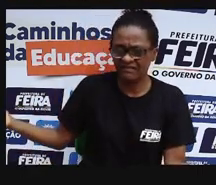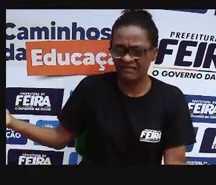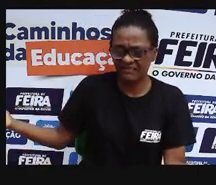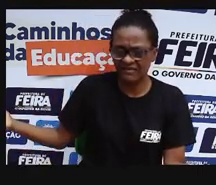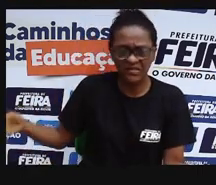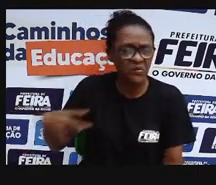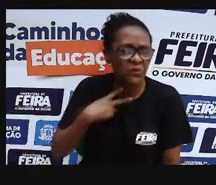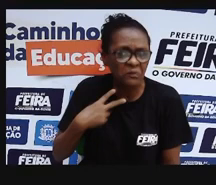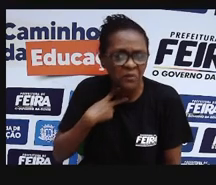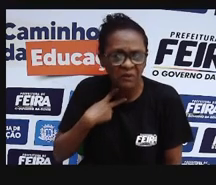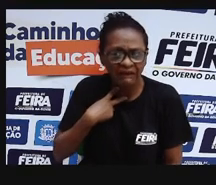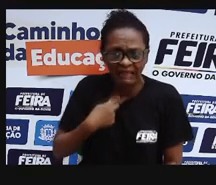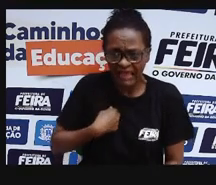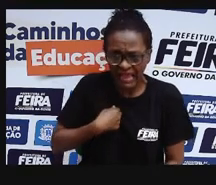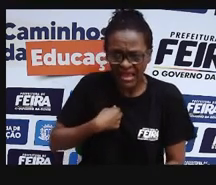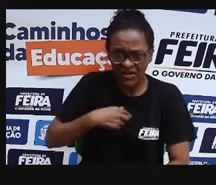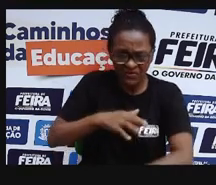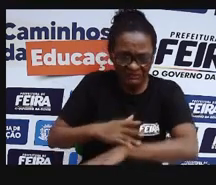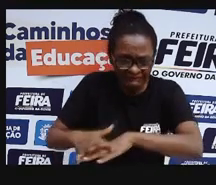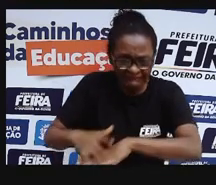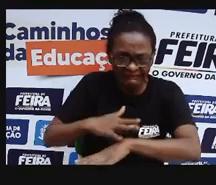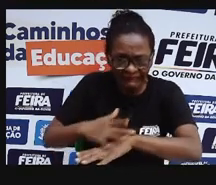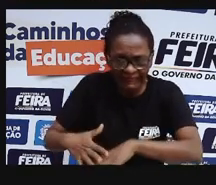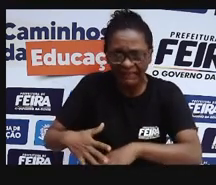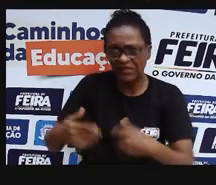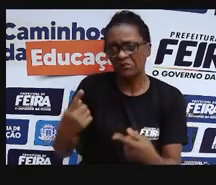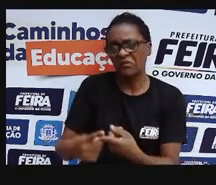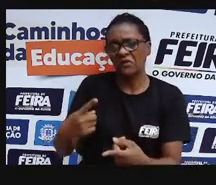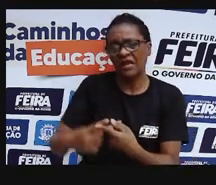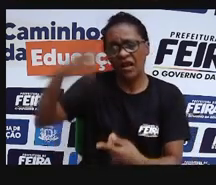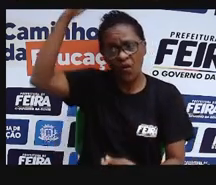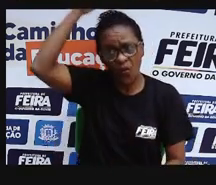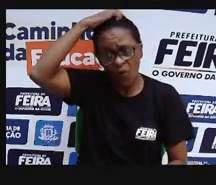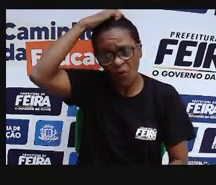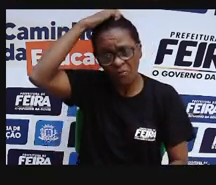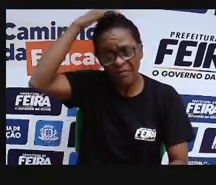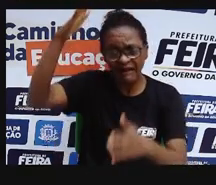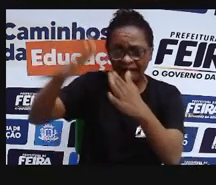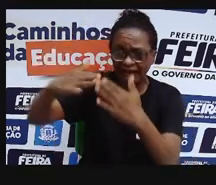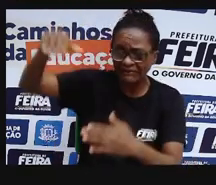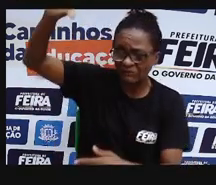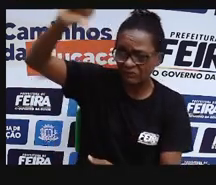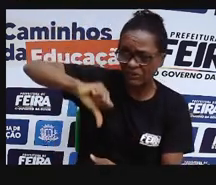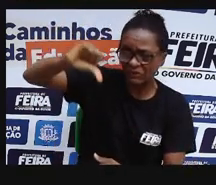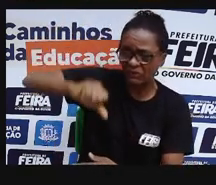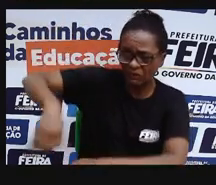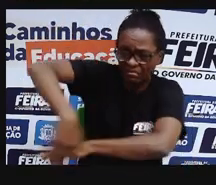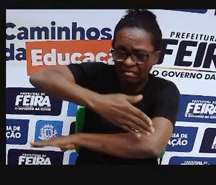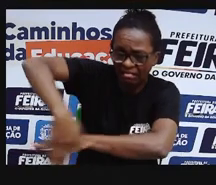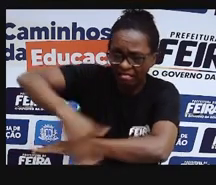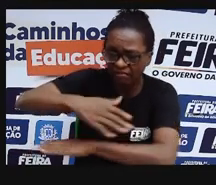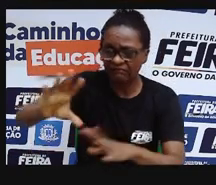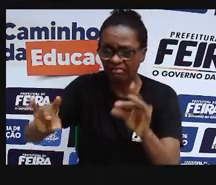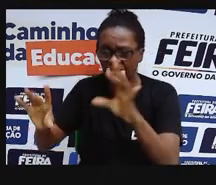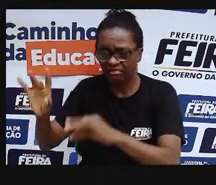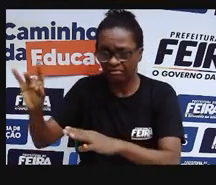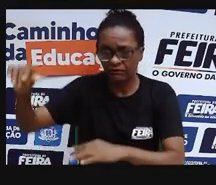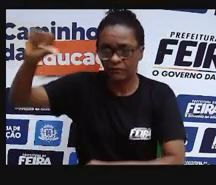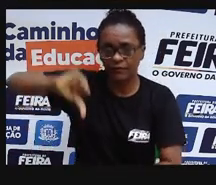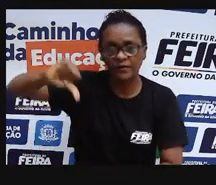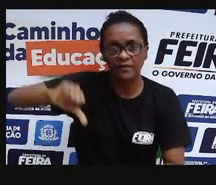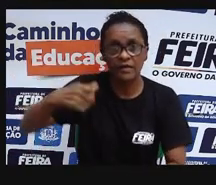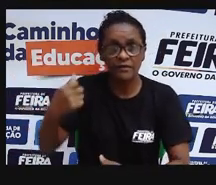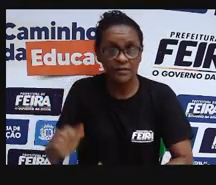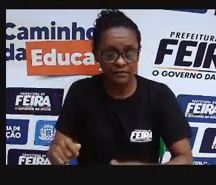e o nosso bem-estar, eles estejam assegurados. Então, saúde também tem que, a gente tem que pensar